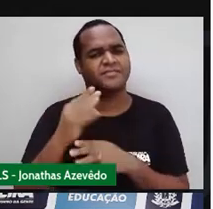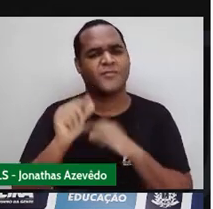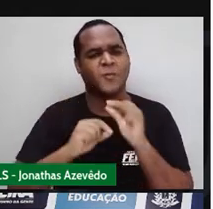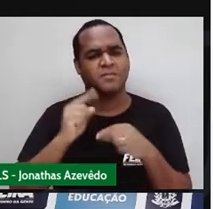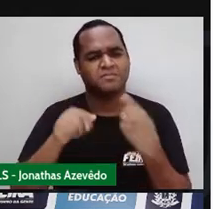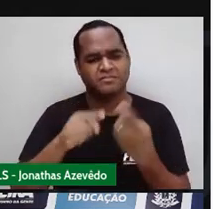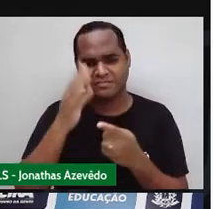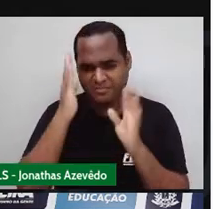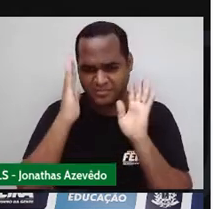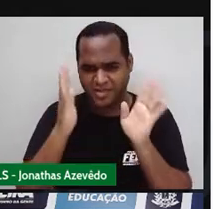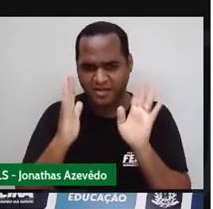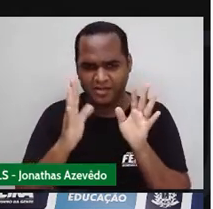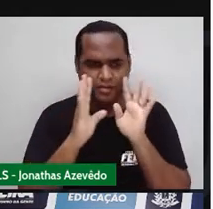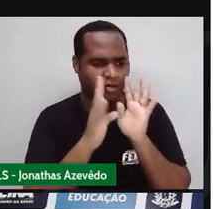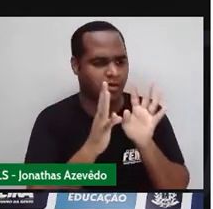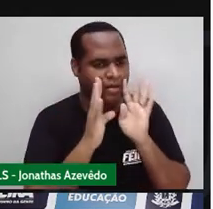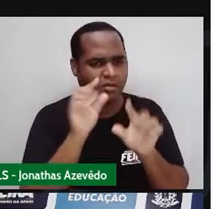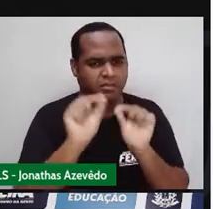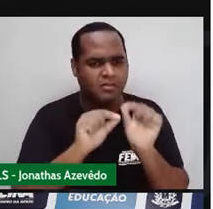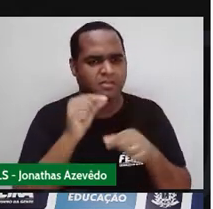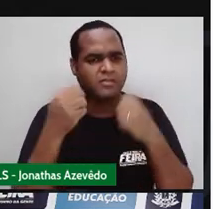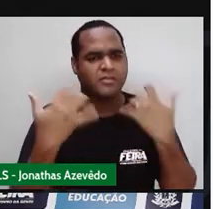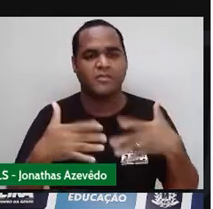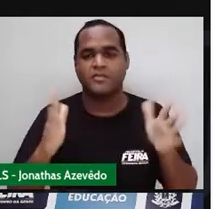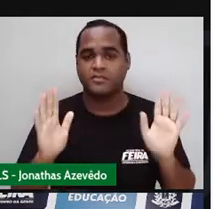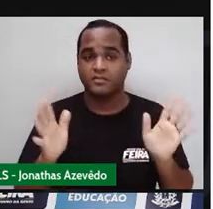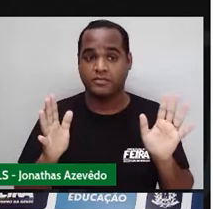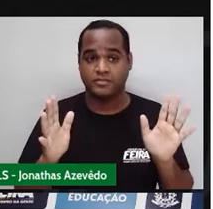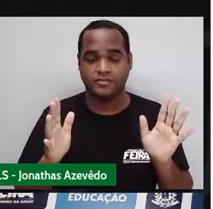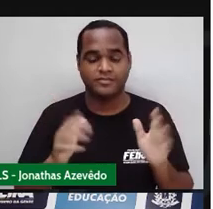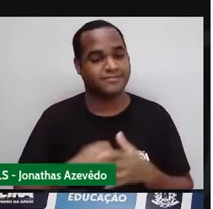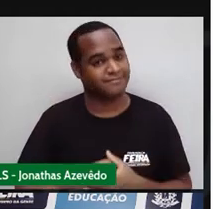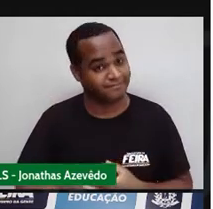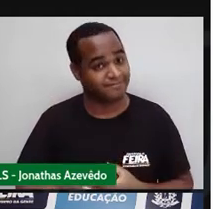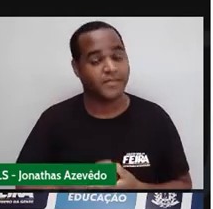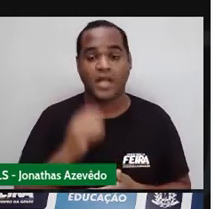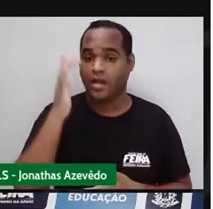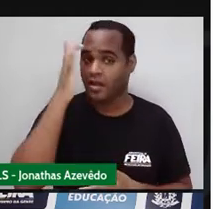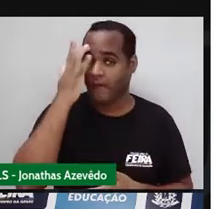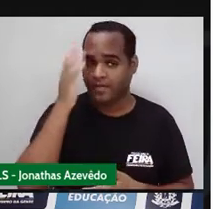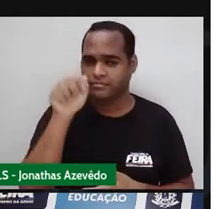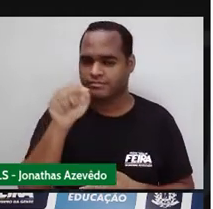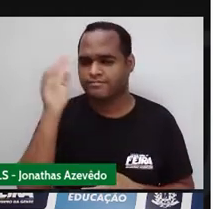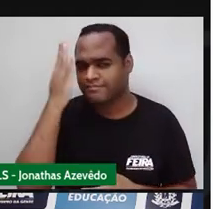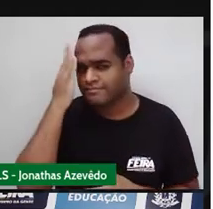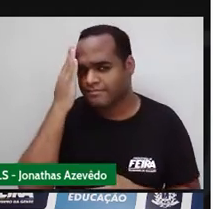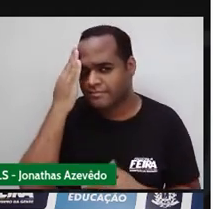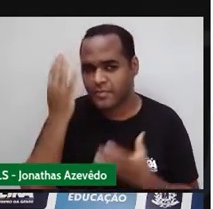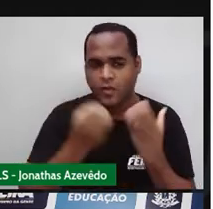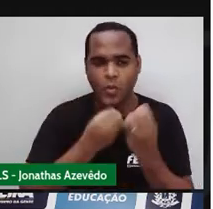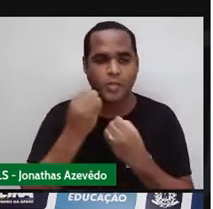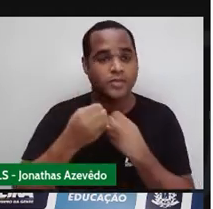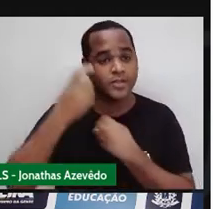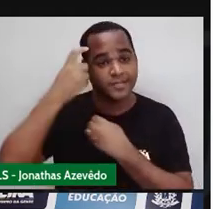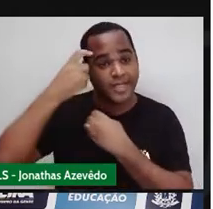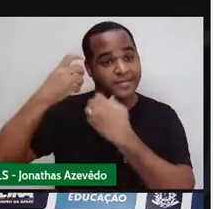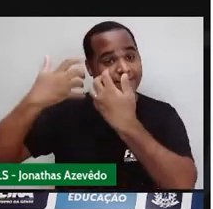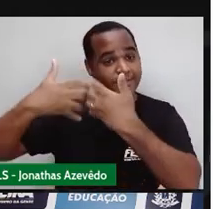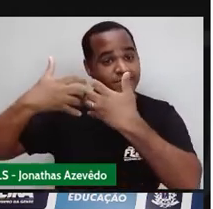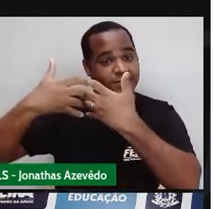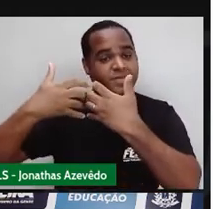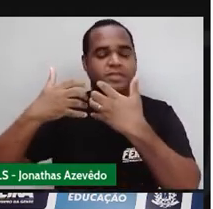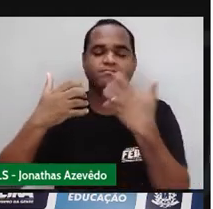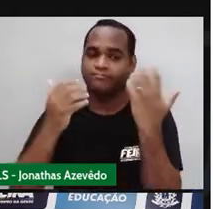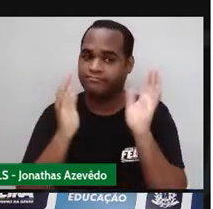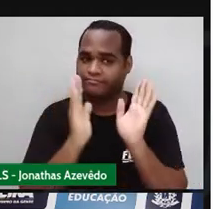ouviu falar sobre isso? Bom, eu acho que você já deve ter raciocinado aí, pensado